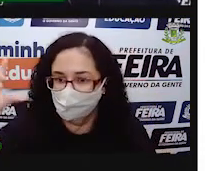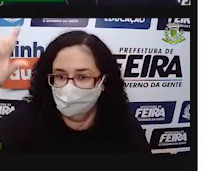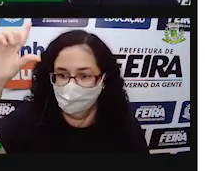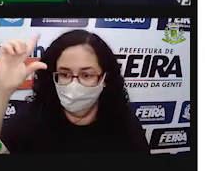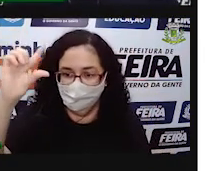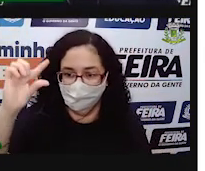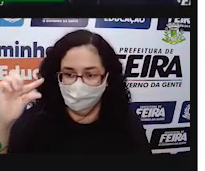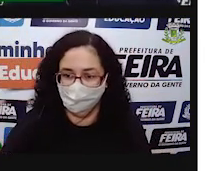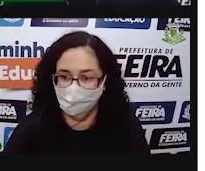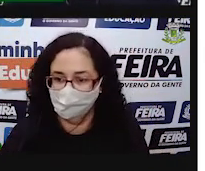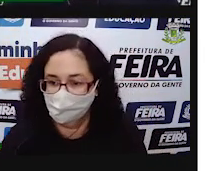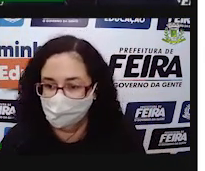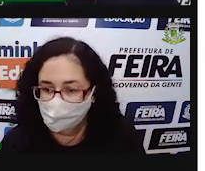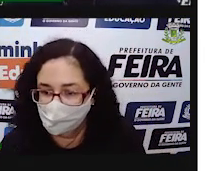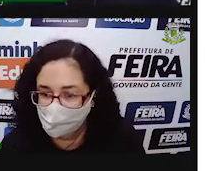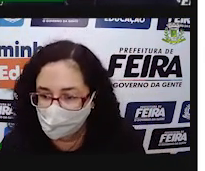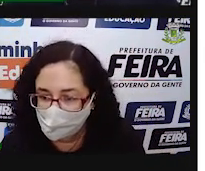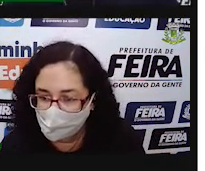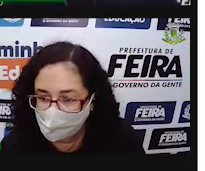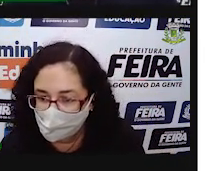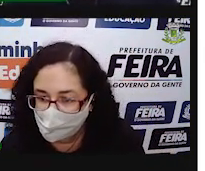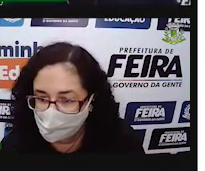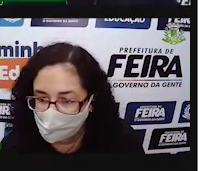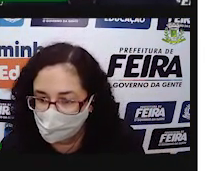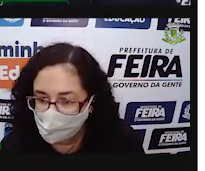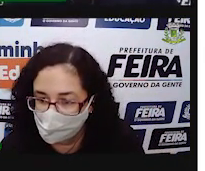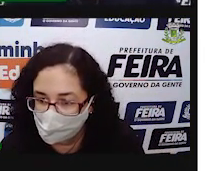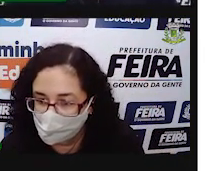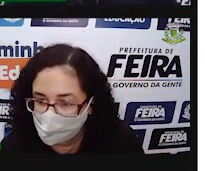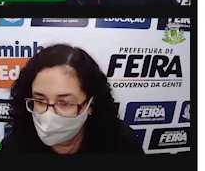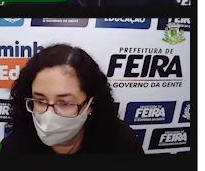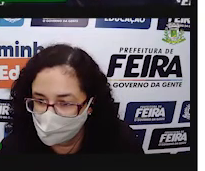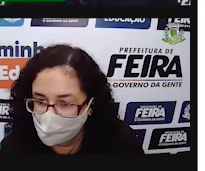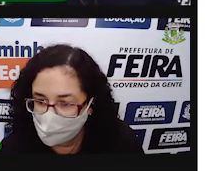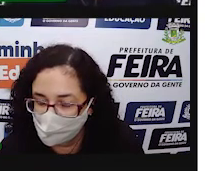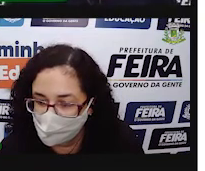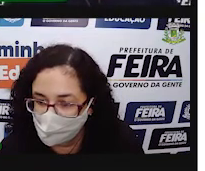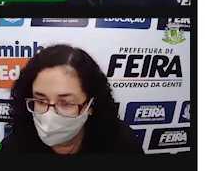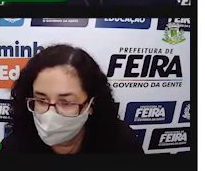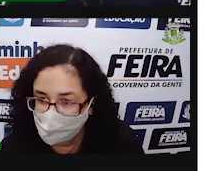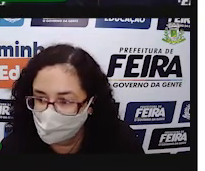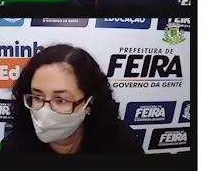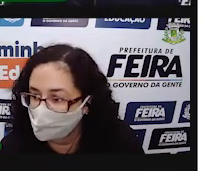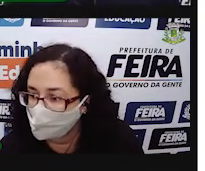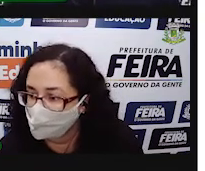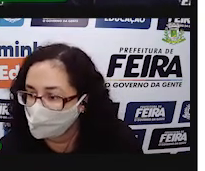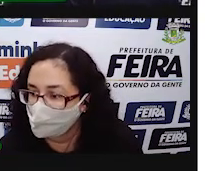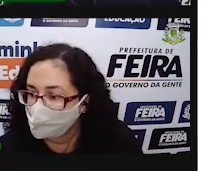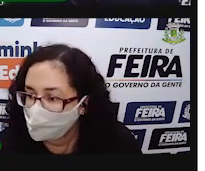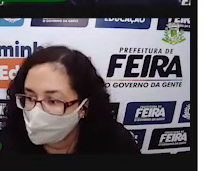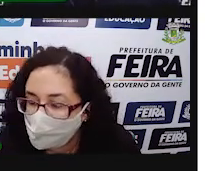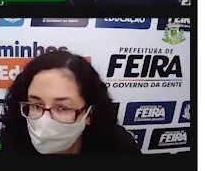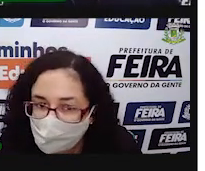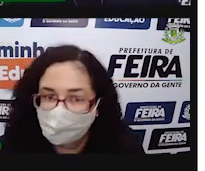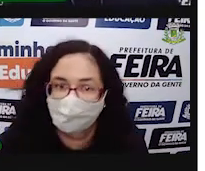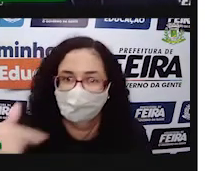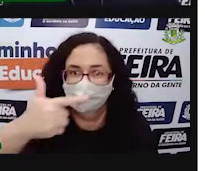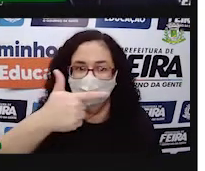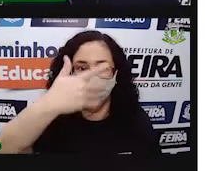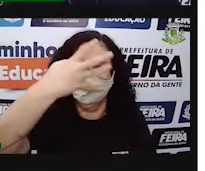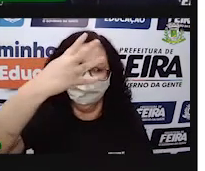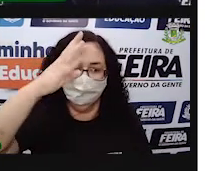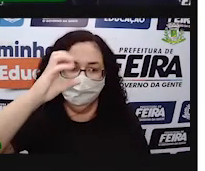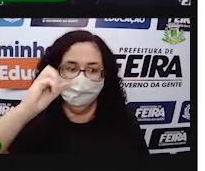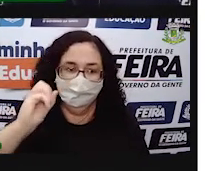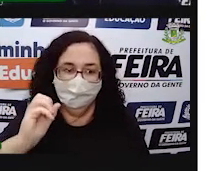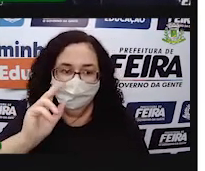uma redução. Veja, se consumiu um pouquinho menos de energia, 240 kilowatts-hora.